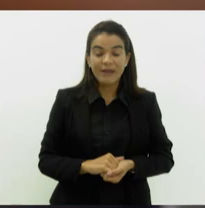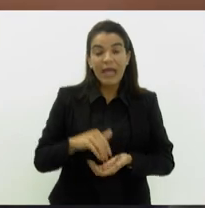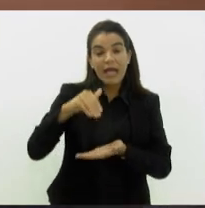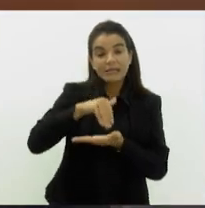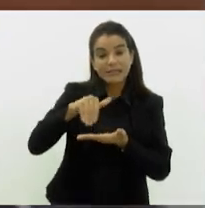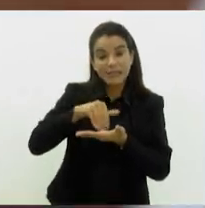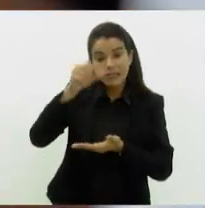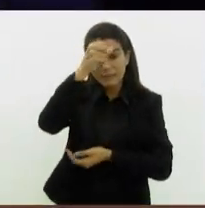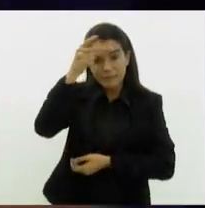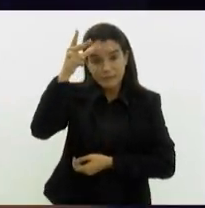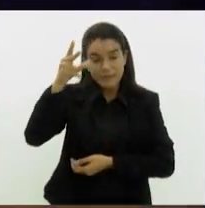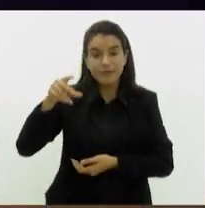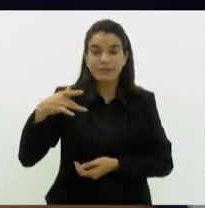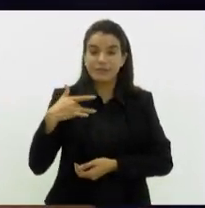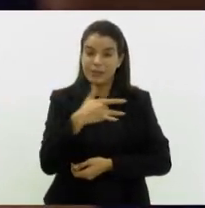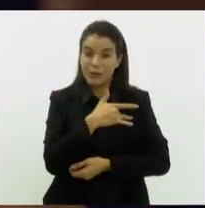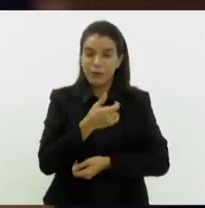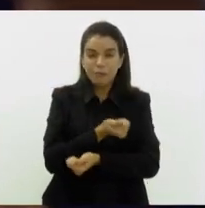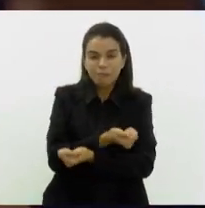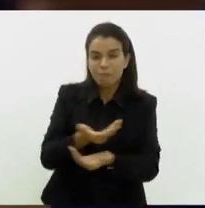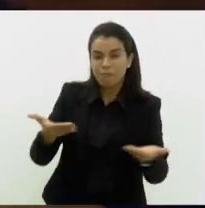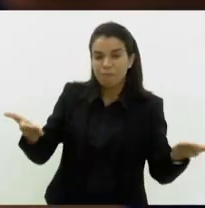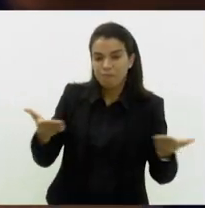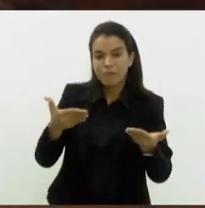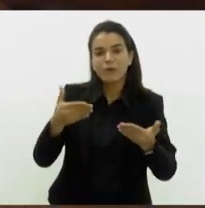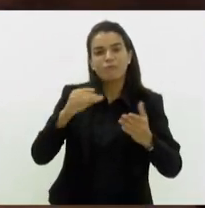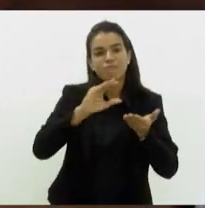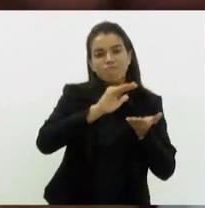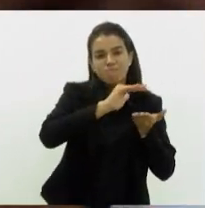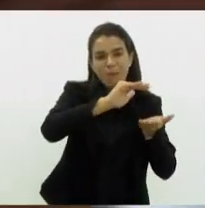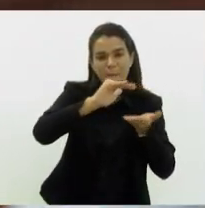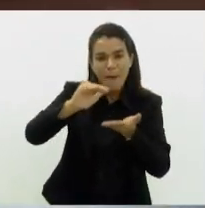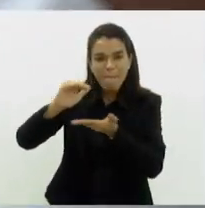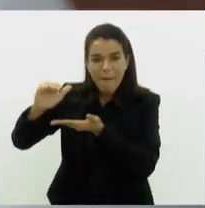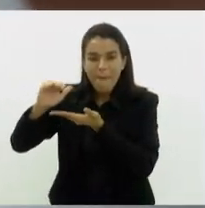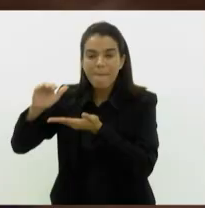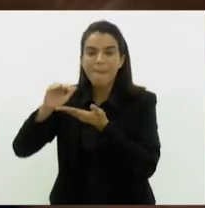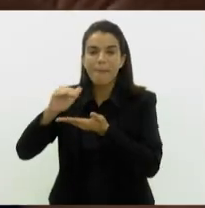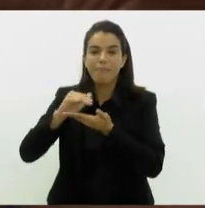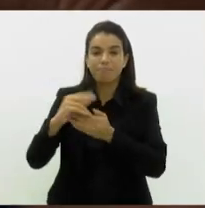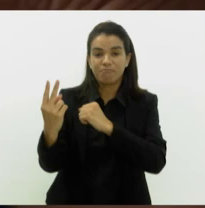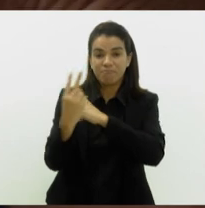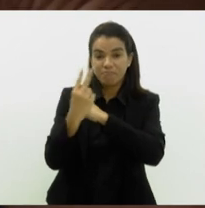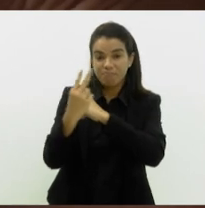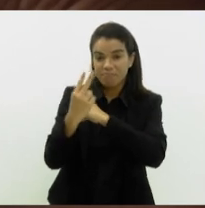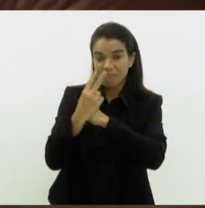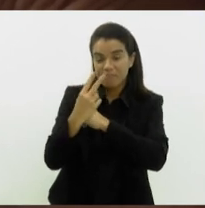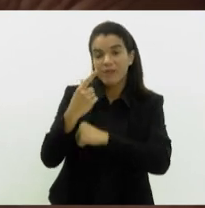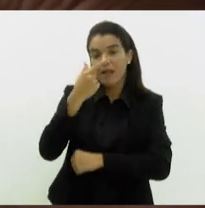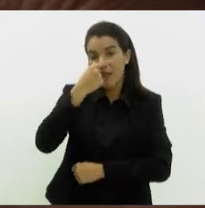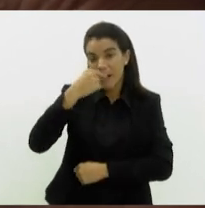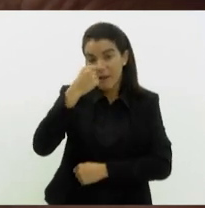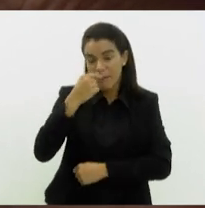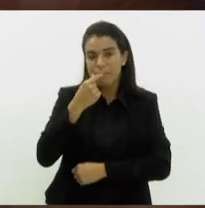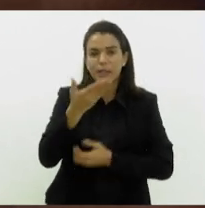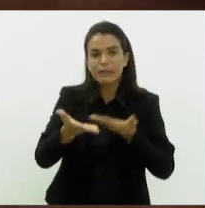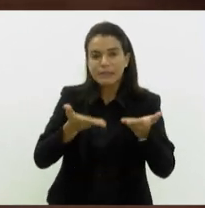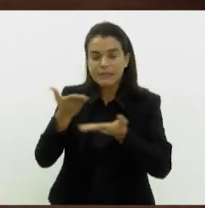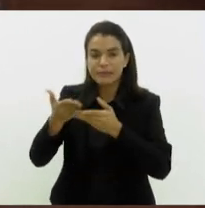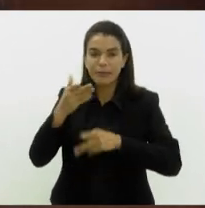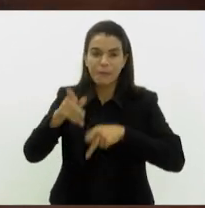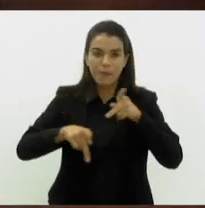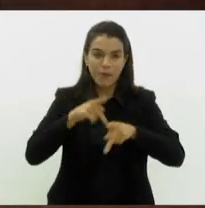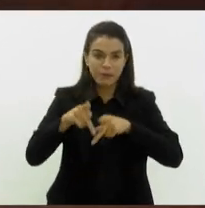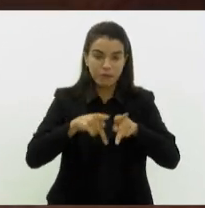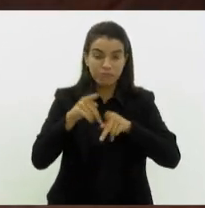Secretaria Municipal de Saúde do Rio disponibilizou o estoque de 600 mil doses do imunizante contra a gripe para atender a população. A